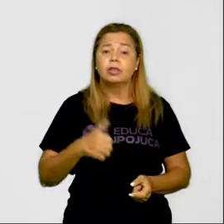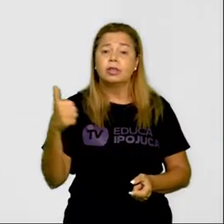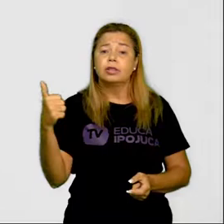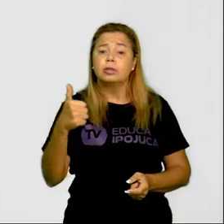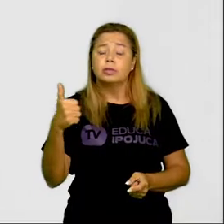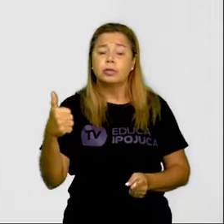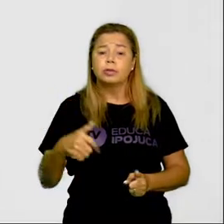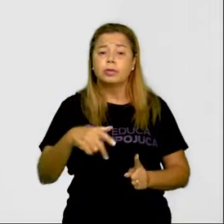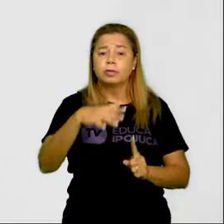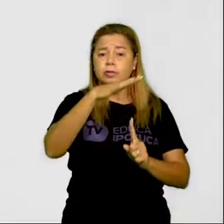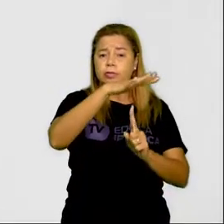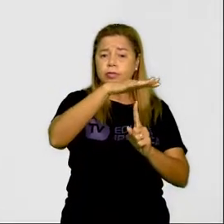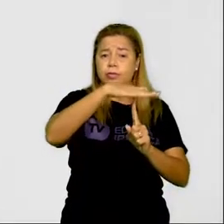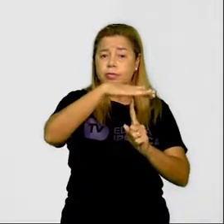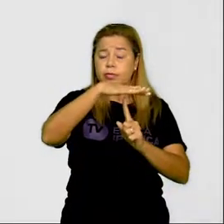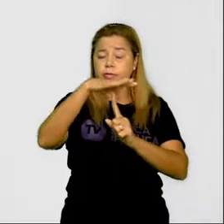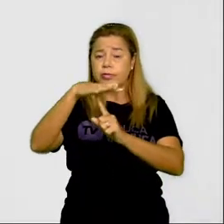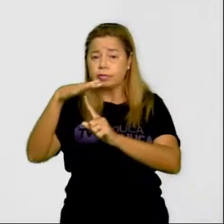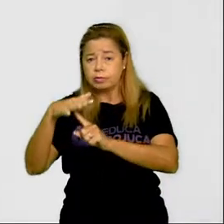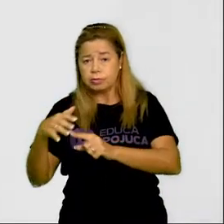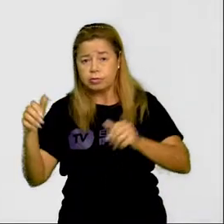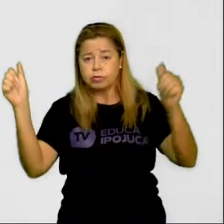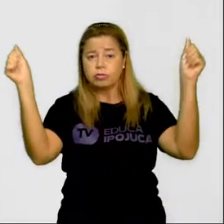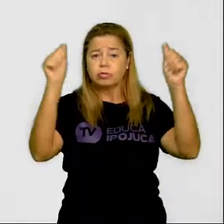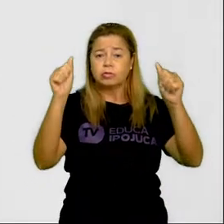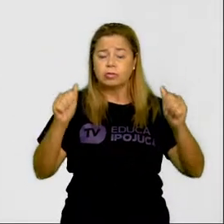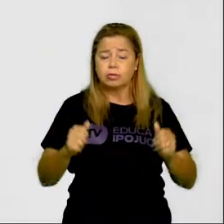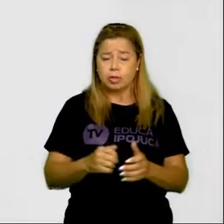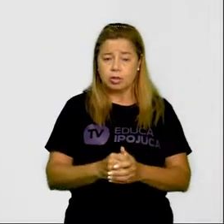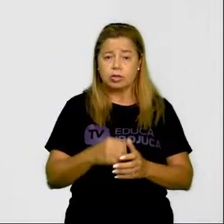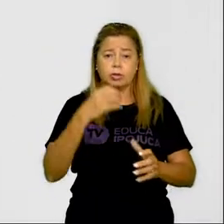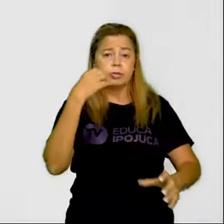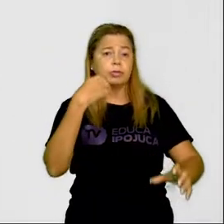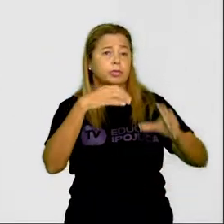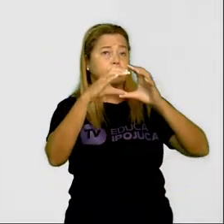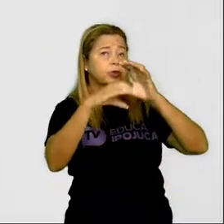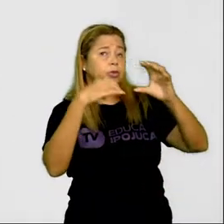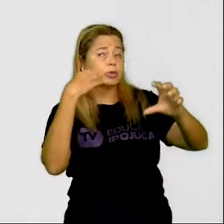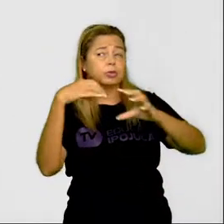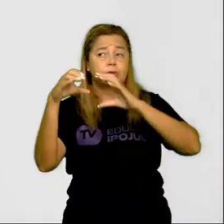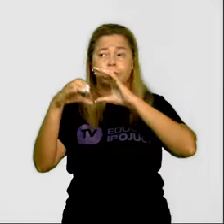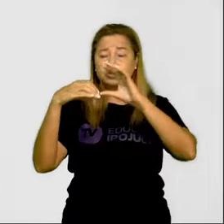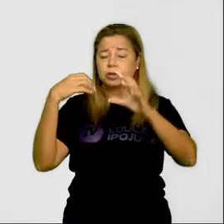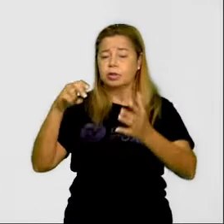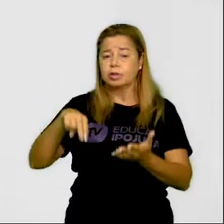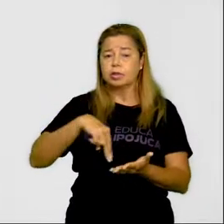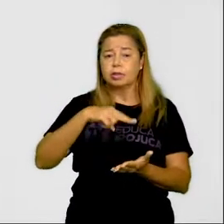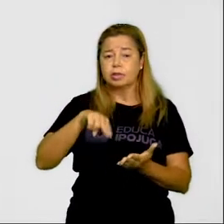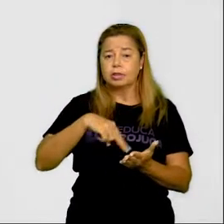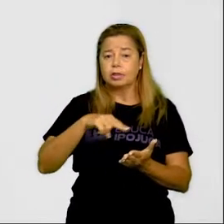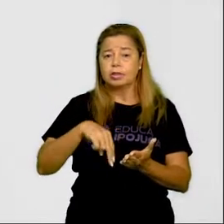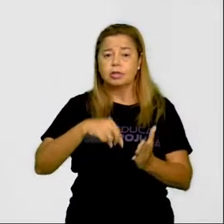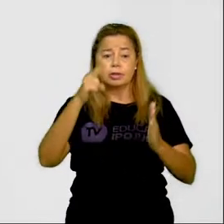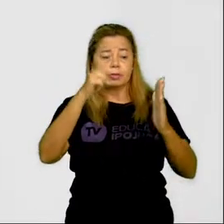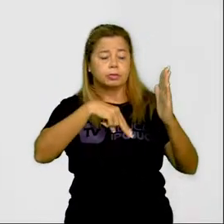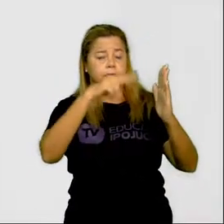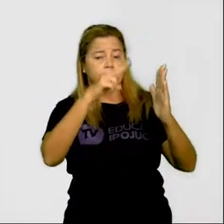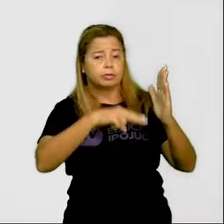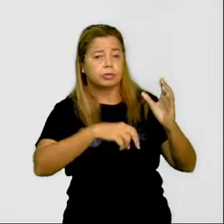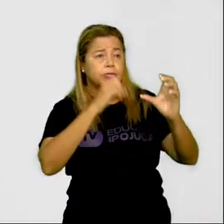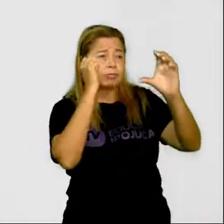que são elas. A música, a dança, a pintura, a escultura,